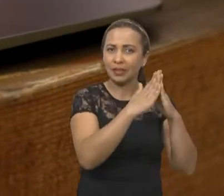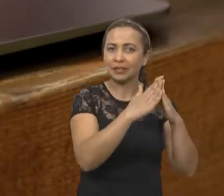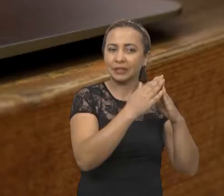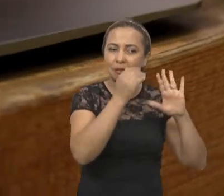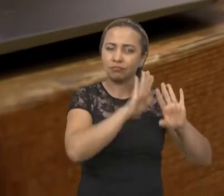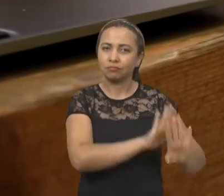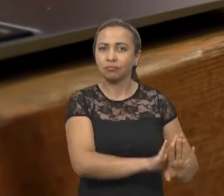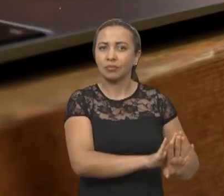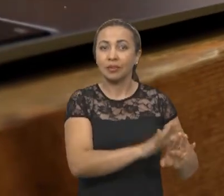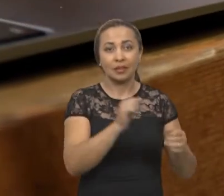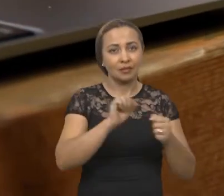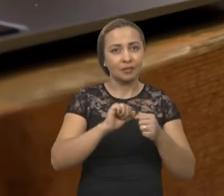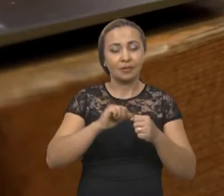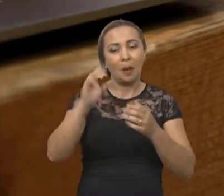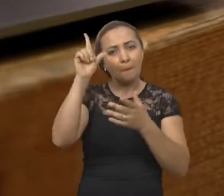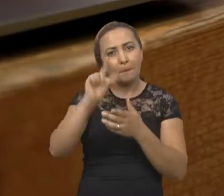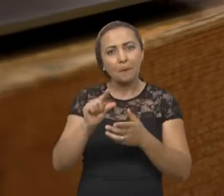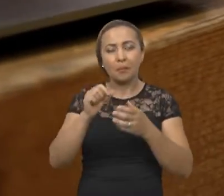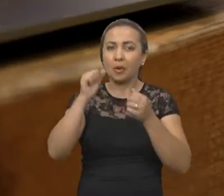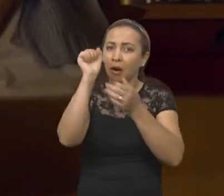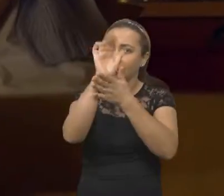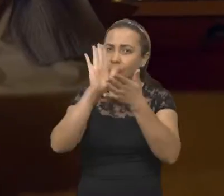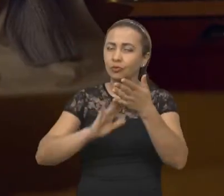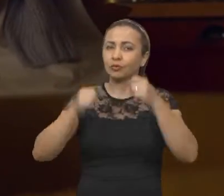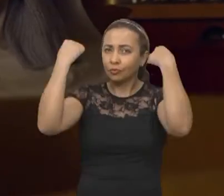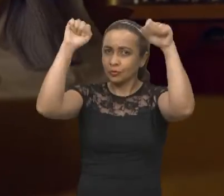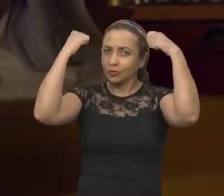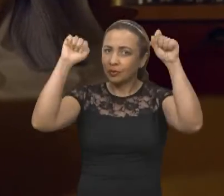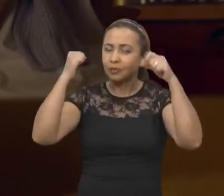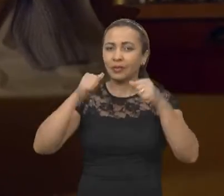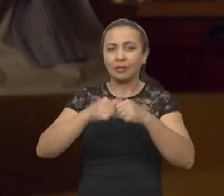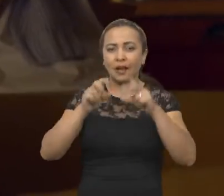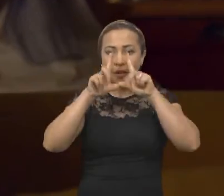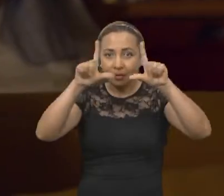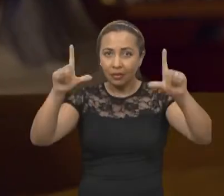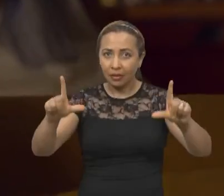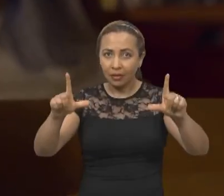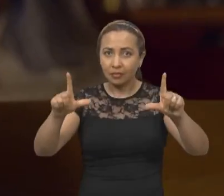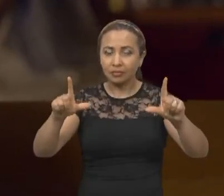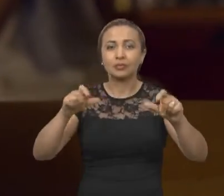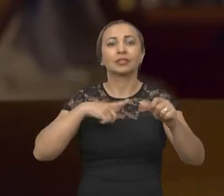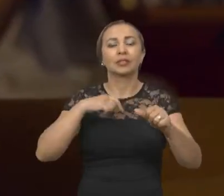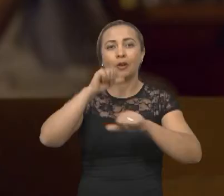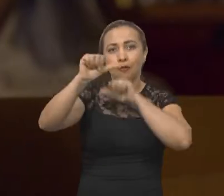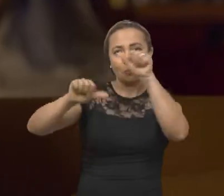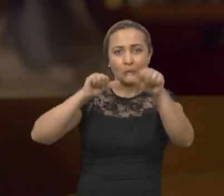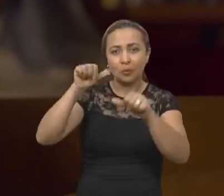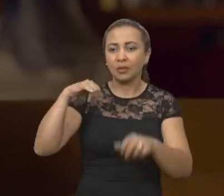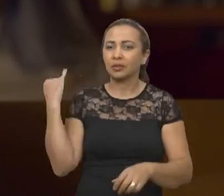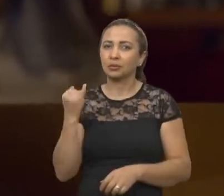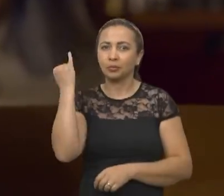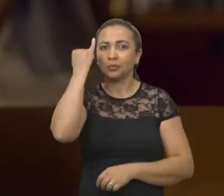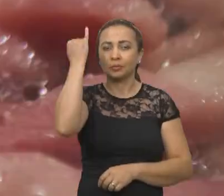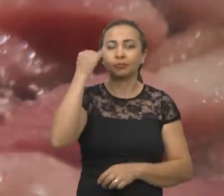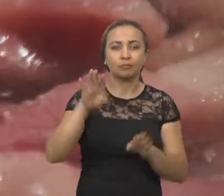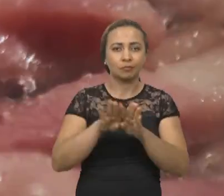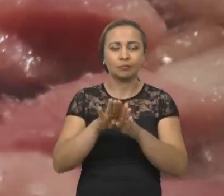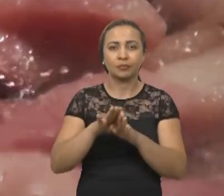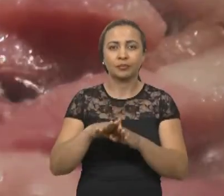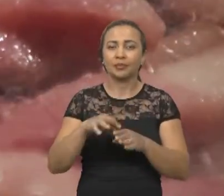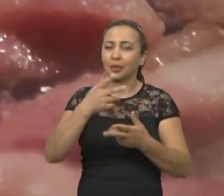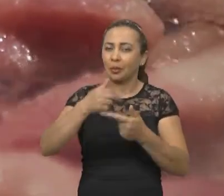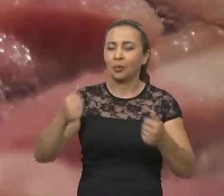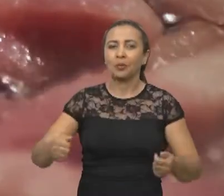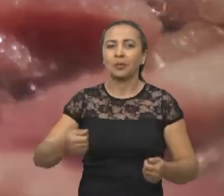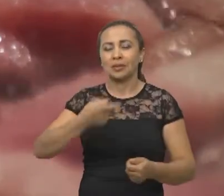passaram a fazer menos atividade física, ficar muito mais tempo em telas. Tivemos mudanças importantes, por exemplo, em hábitos